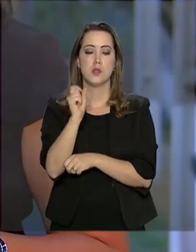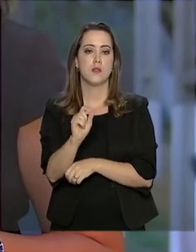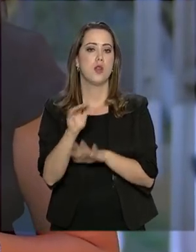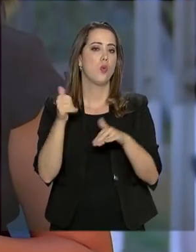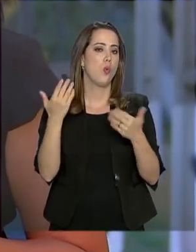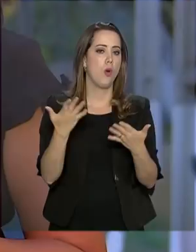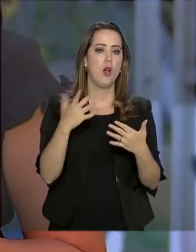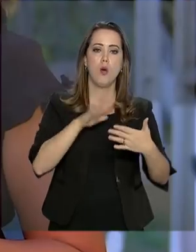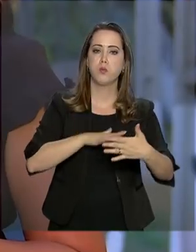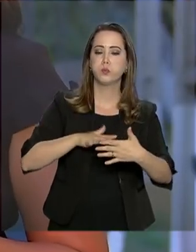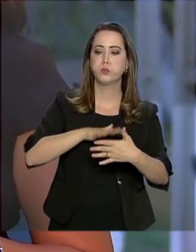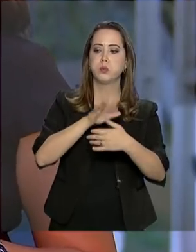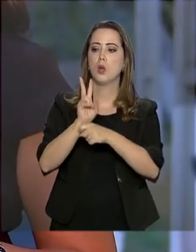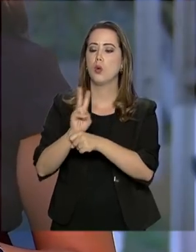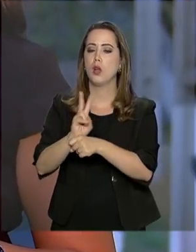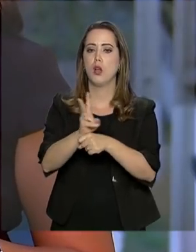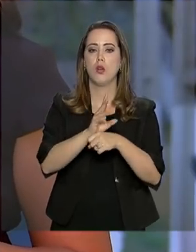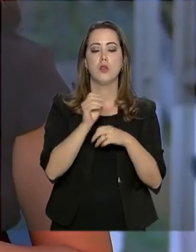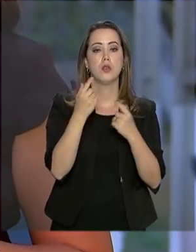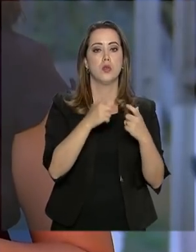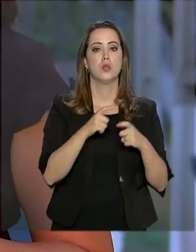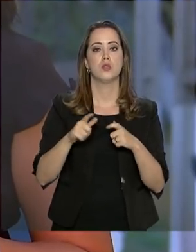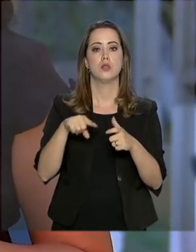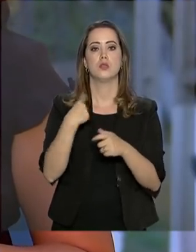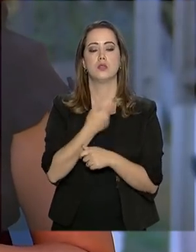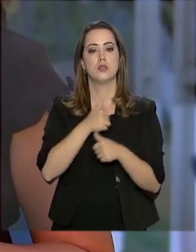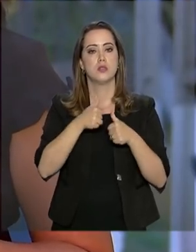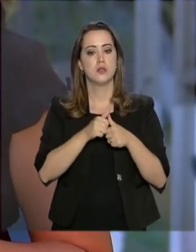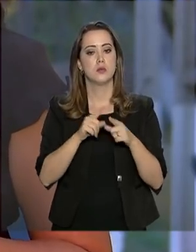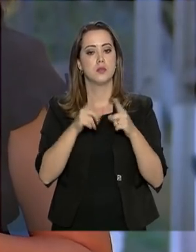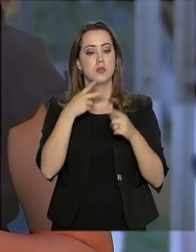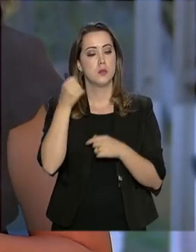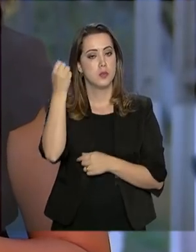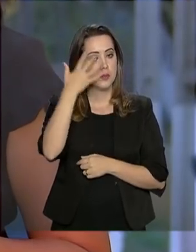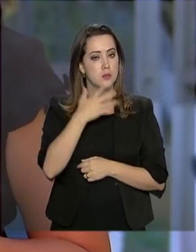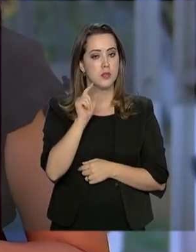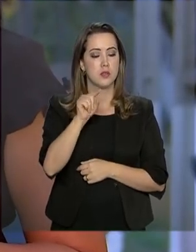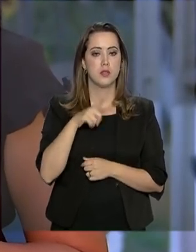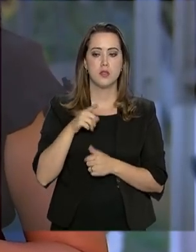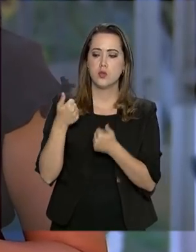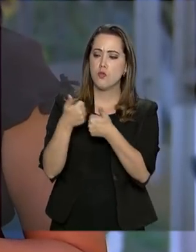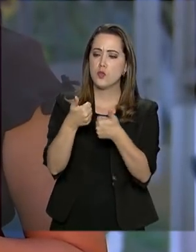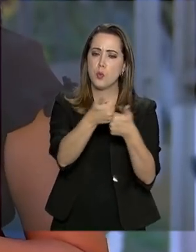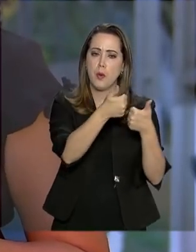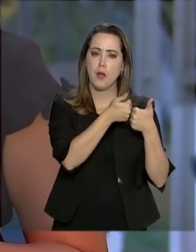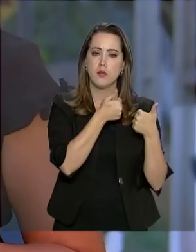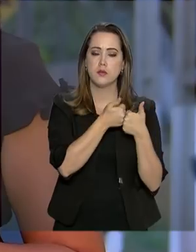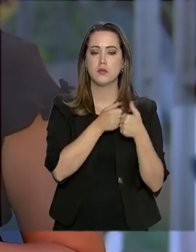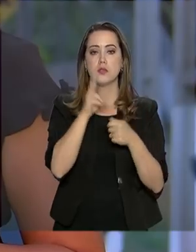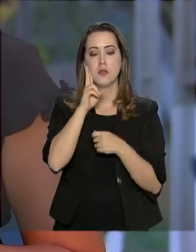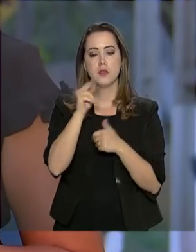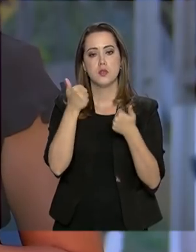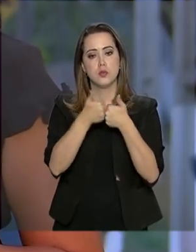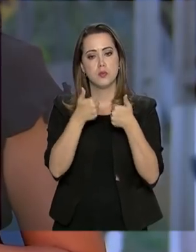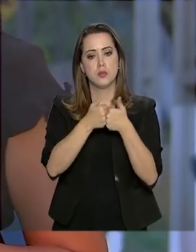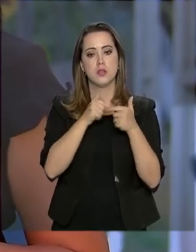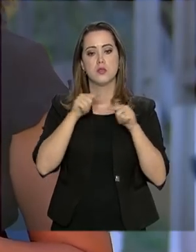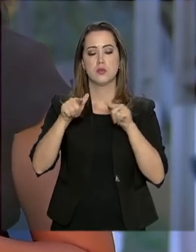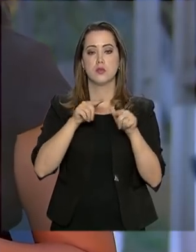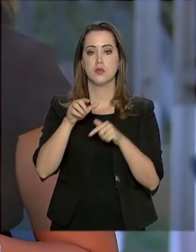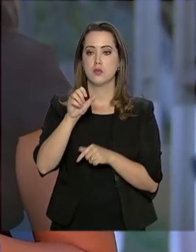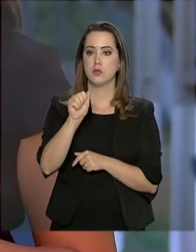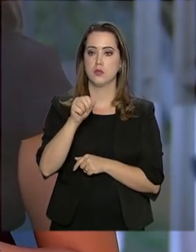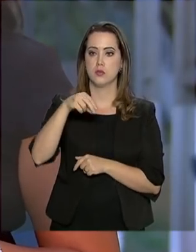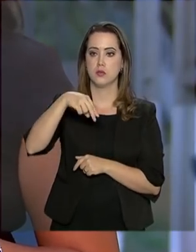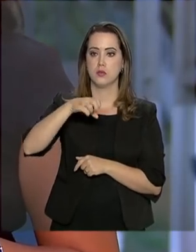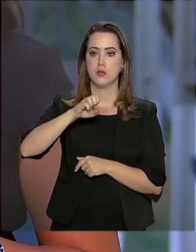qual é essa usina que foi vistoriada ou o local onde nós estamos, mas o eu posso contar para vocês é que eu estive bem de perto acompanhando esse trabalho da ANEL.